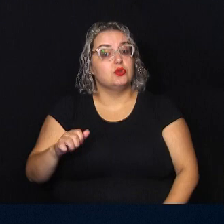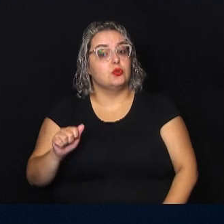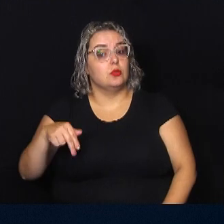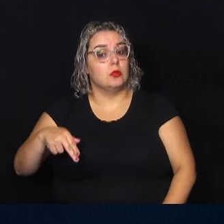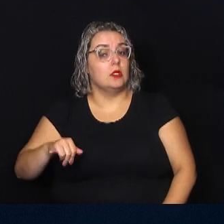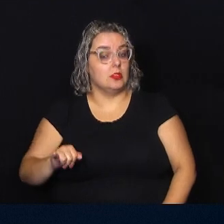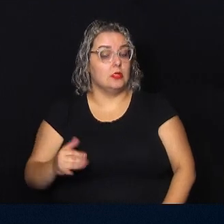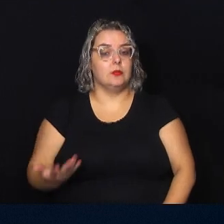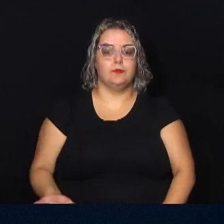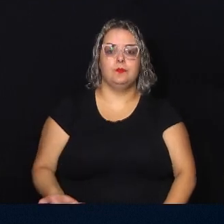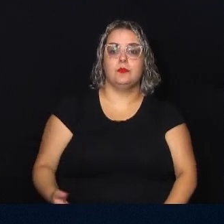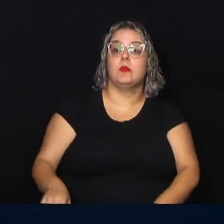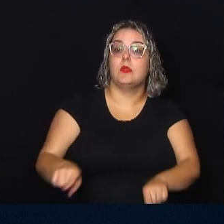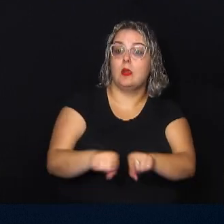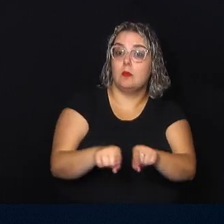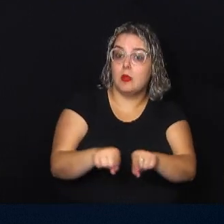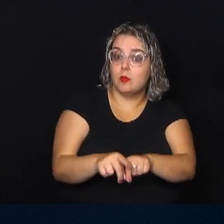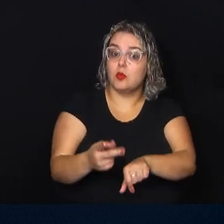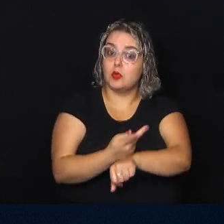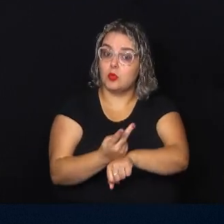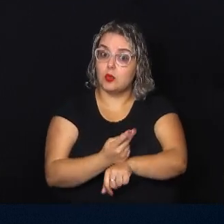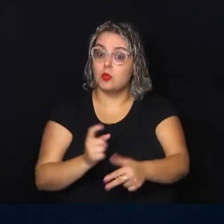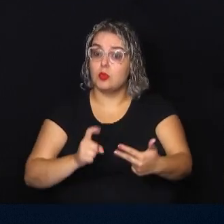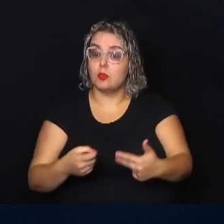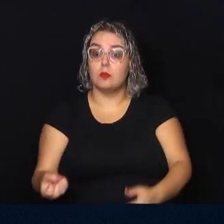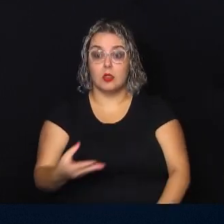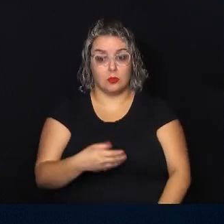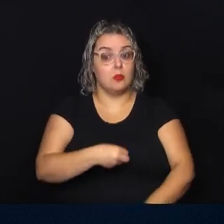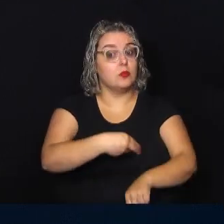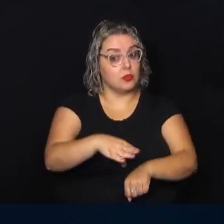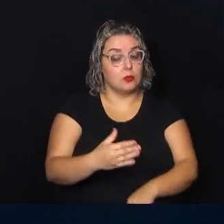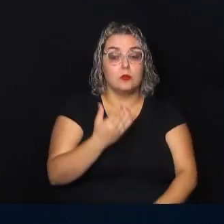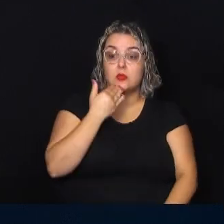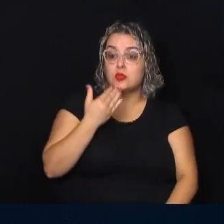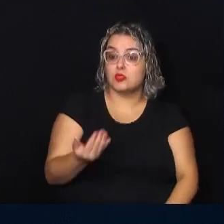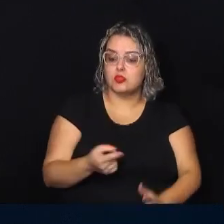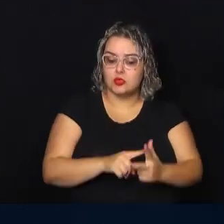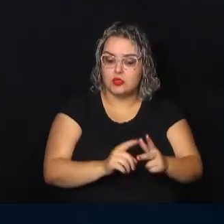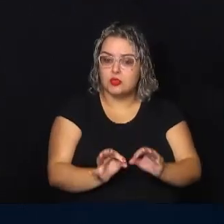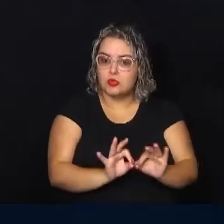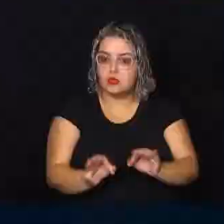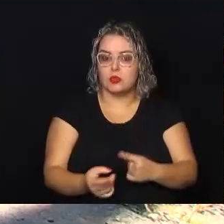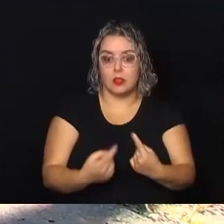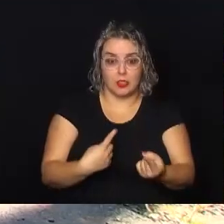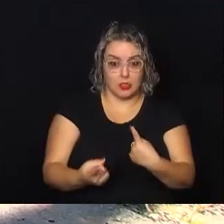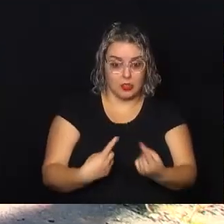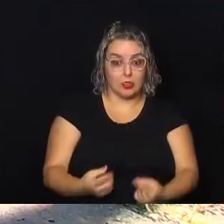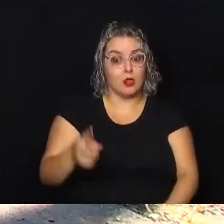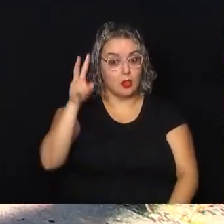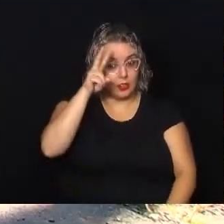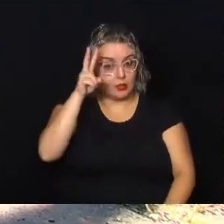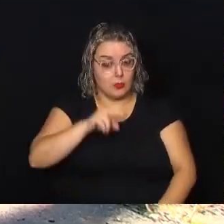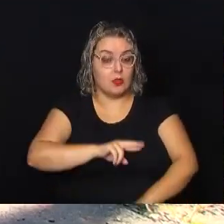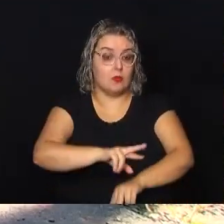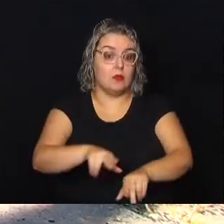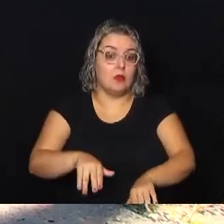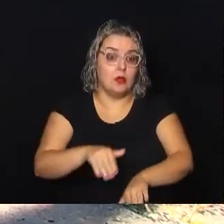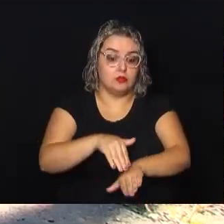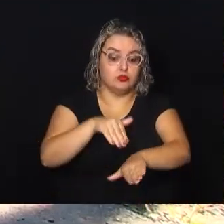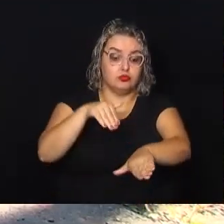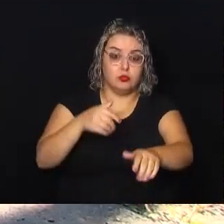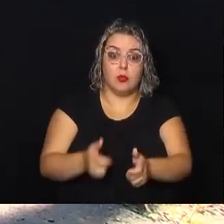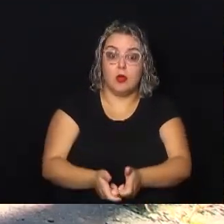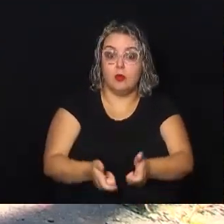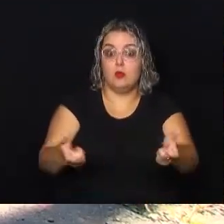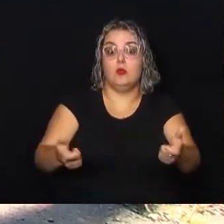a parlamentar também procurou o executivo e protocolou nova indicação em que solicitava reparos na estrada. Ela lembra que muitos veículos de